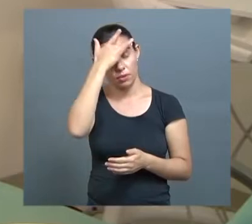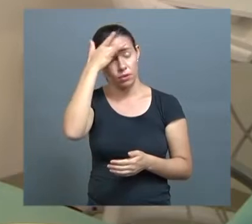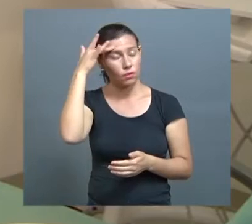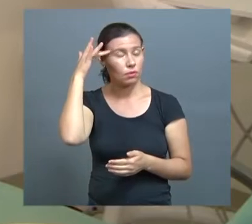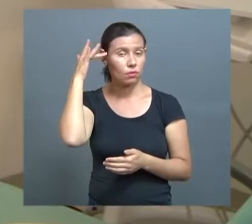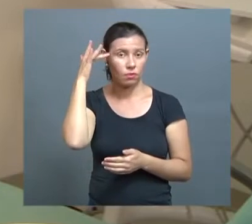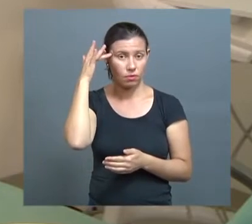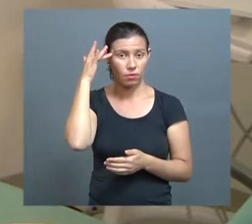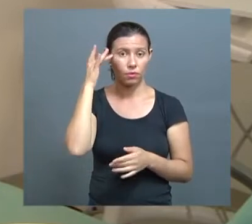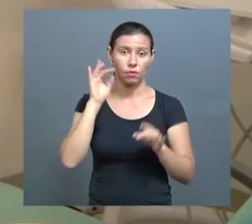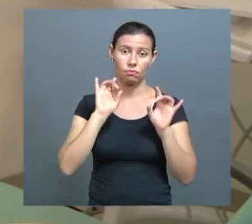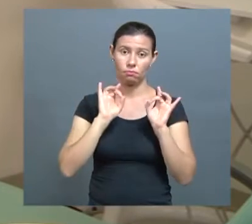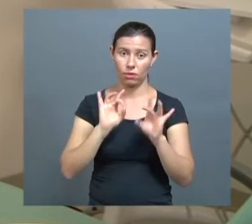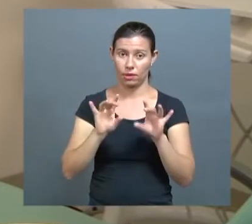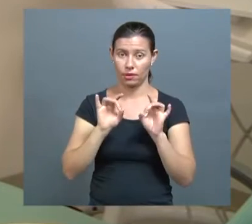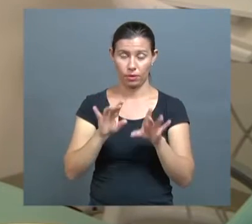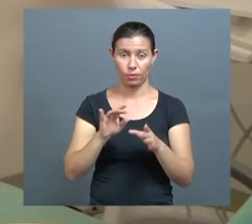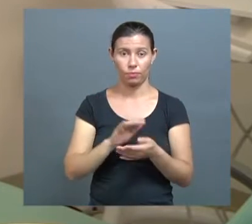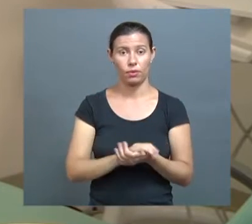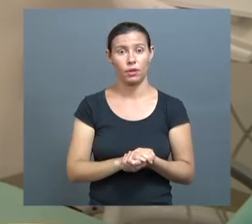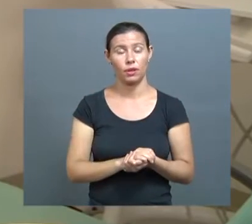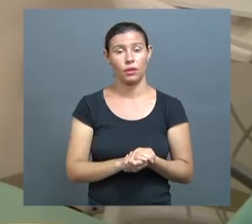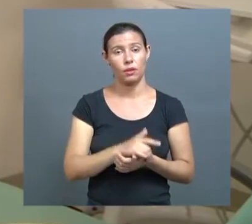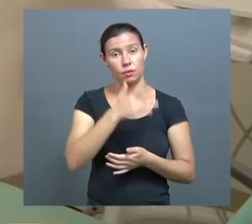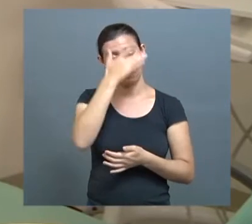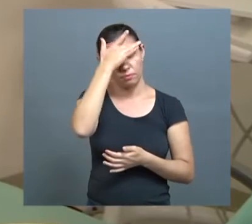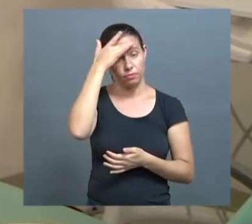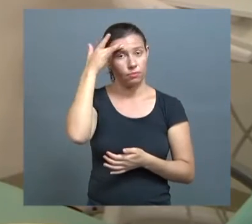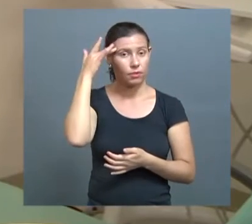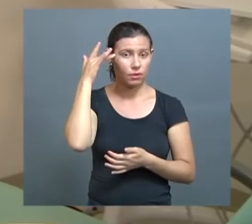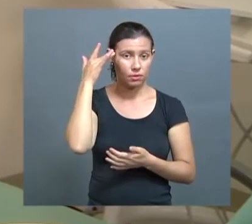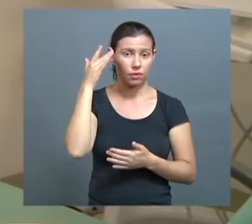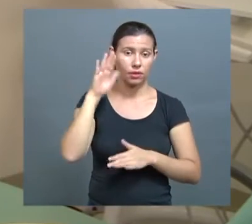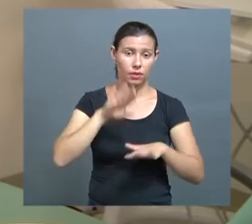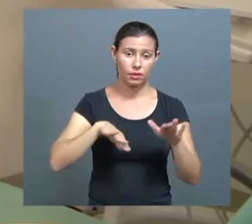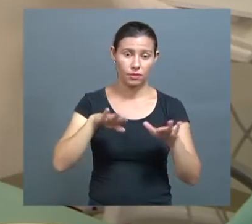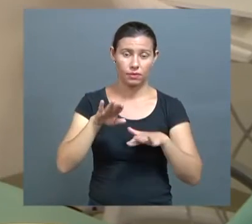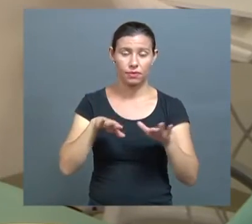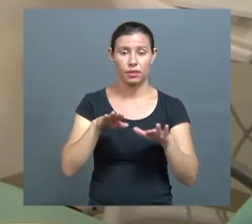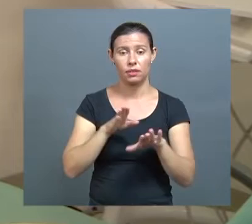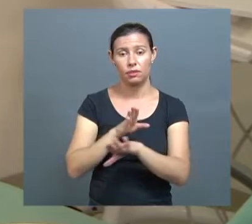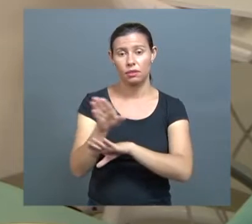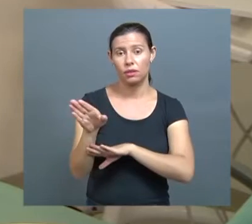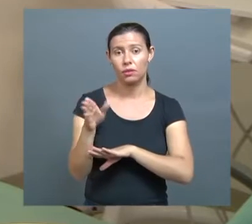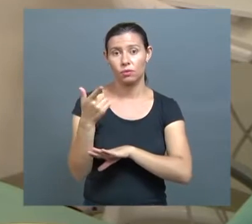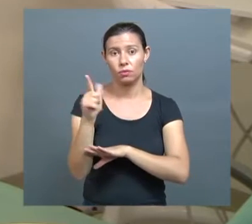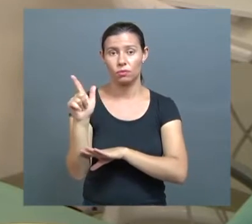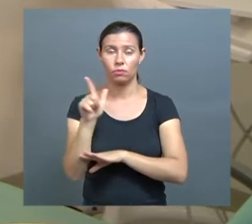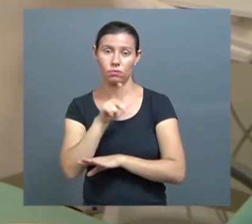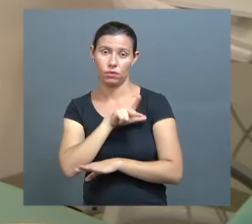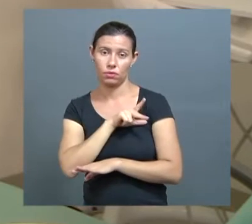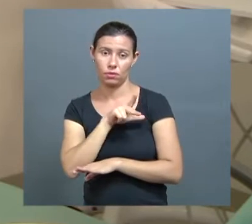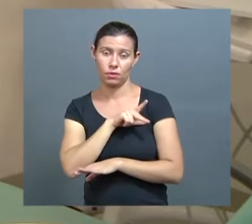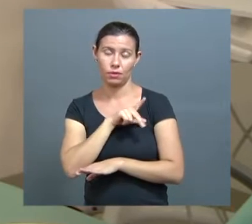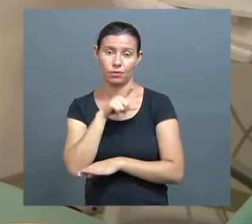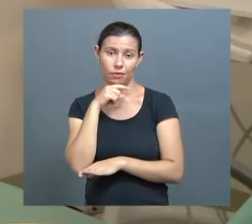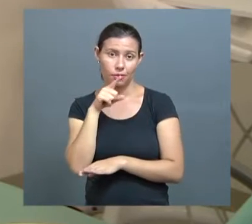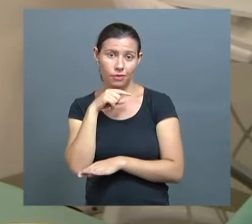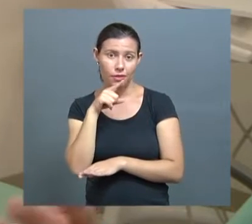especiais. São pacientes que dificilmente vão conseguir o devido atendimento